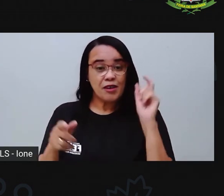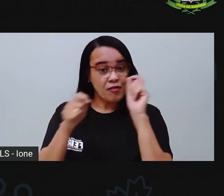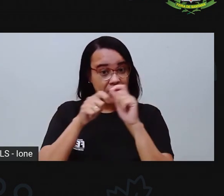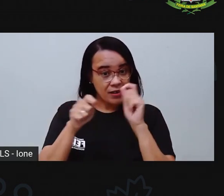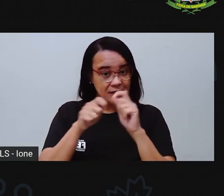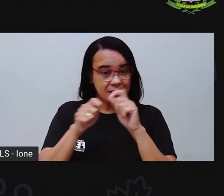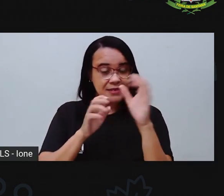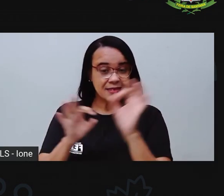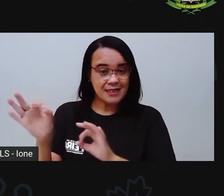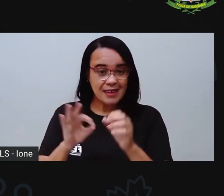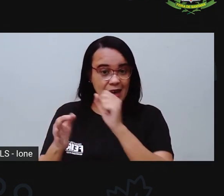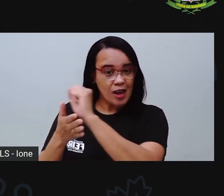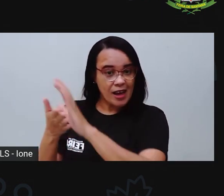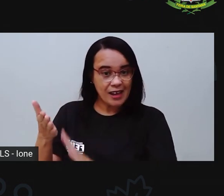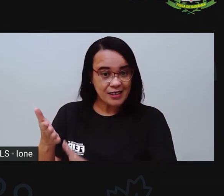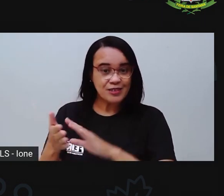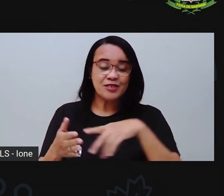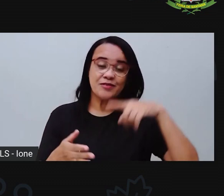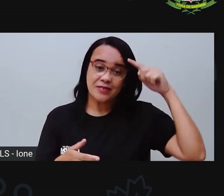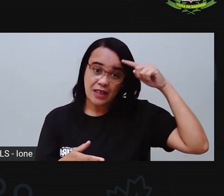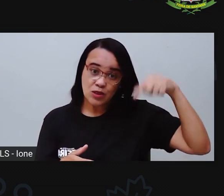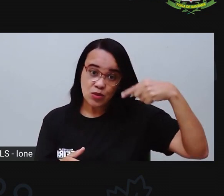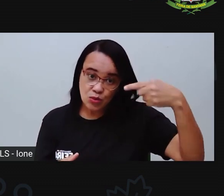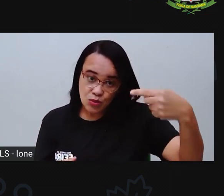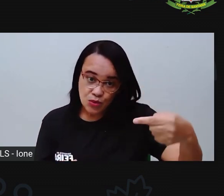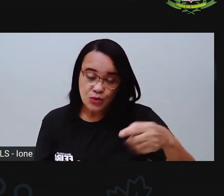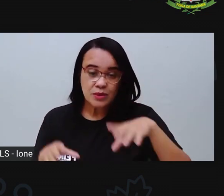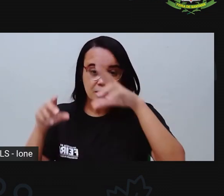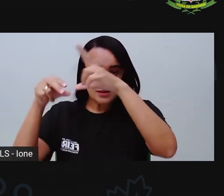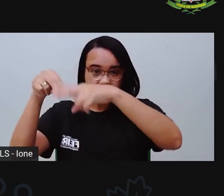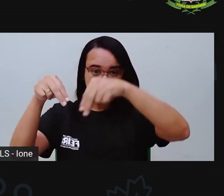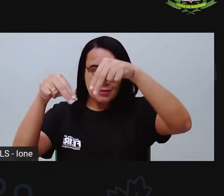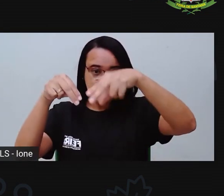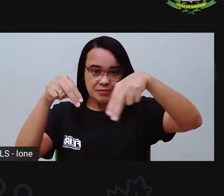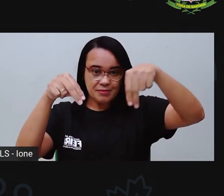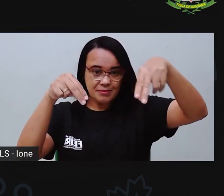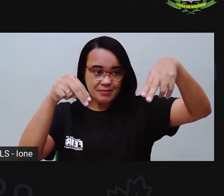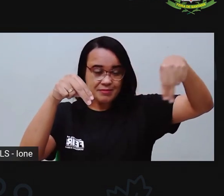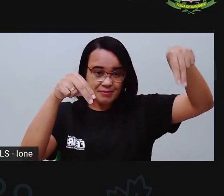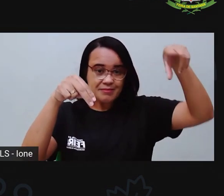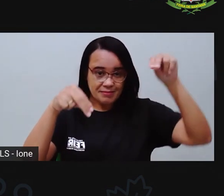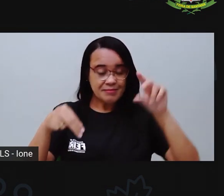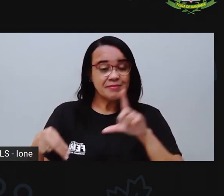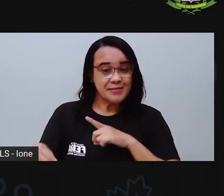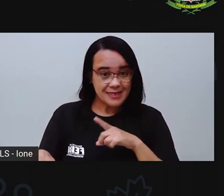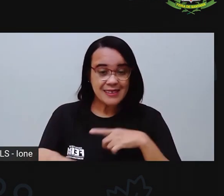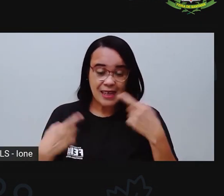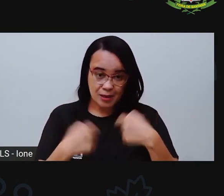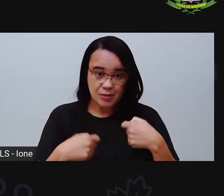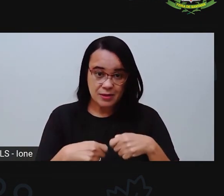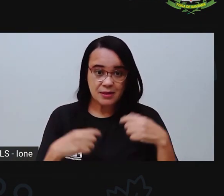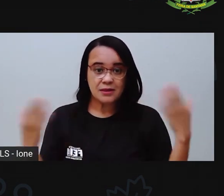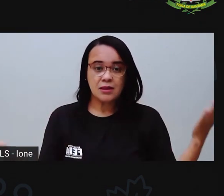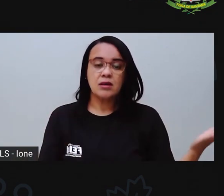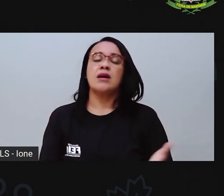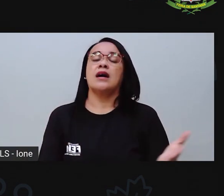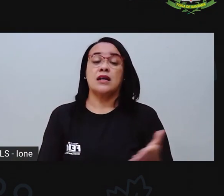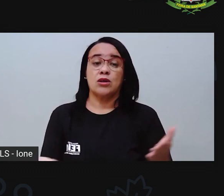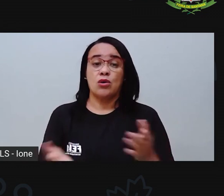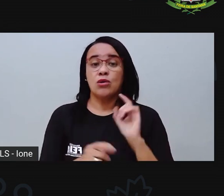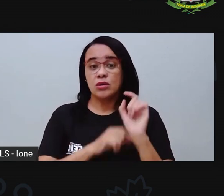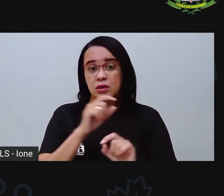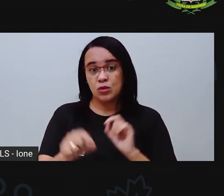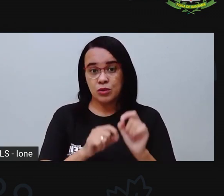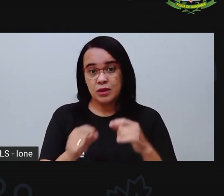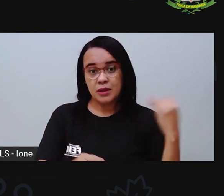as atividades que vocês têm ao longo do dia? Lembram que a pró compartilhou com vocês e sugeriu isso aqui? Pois é, agora vai ser importante pra vocês